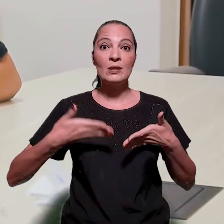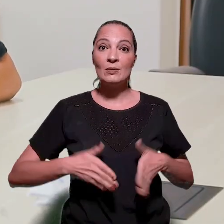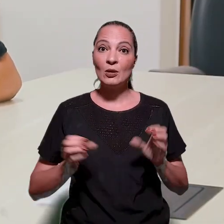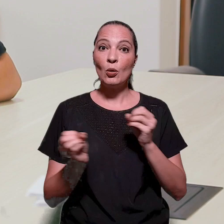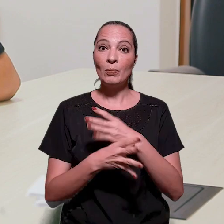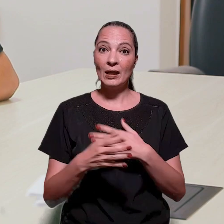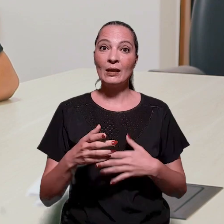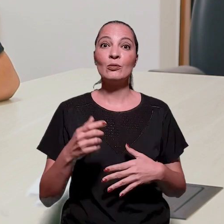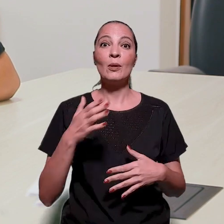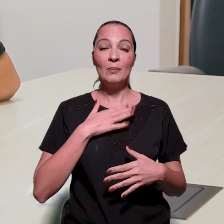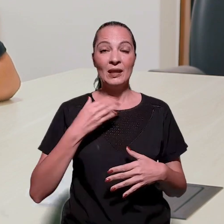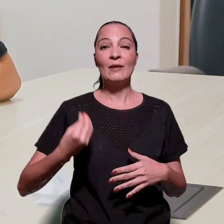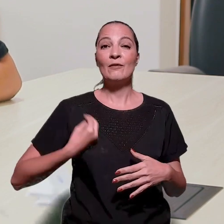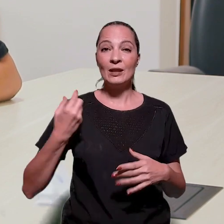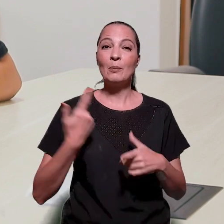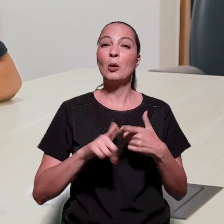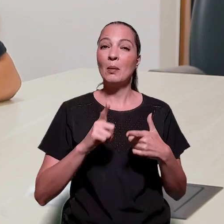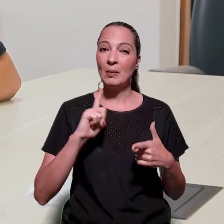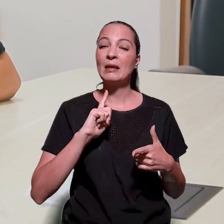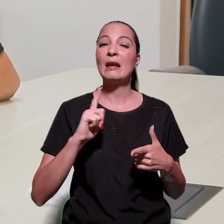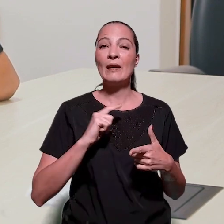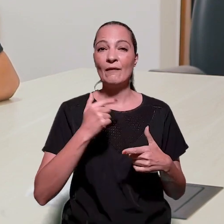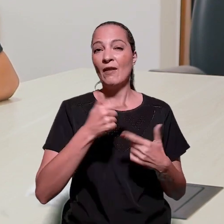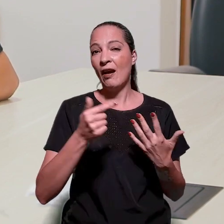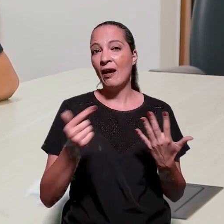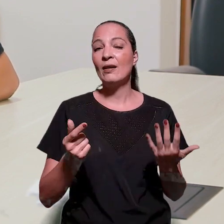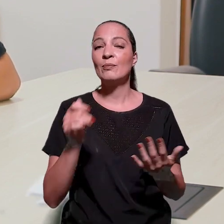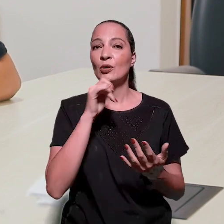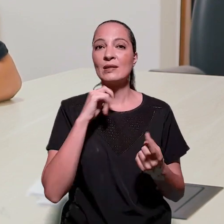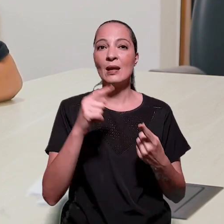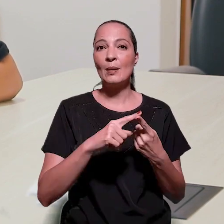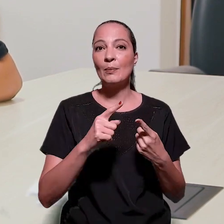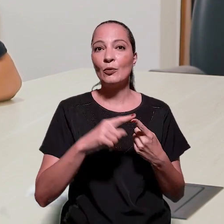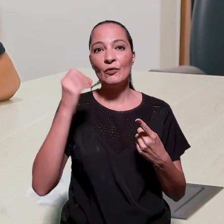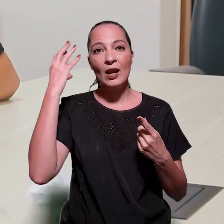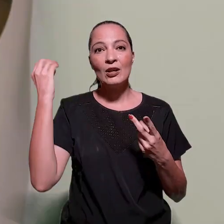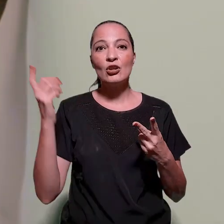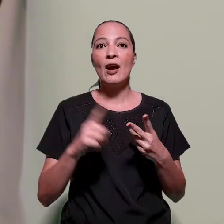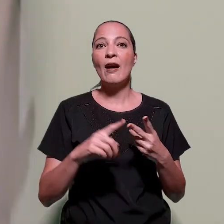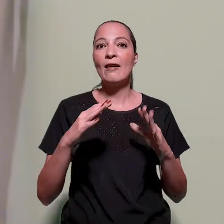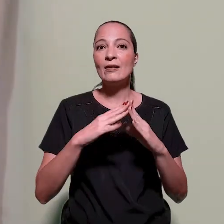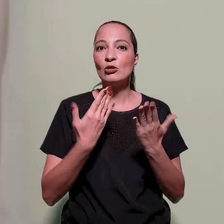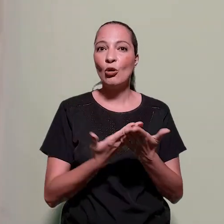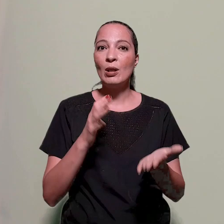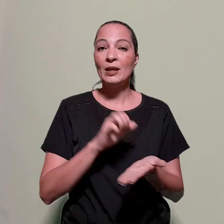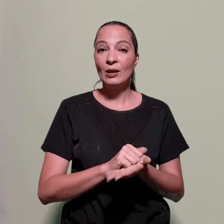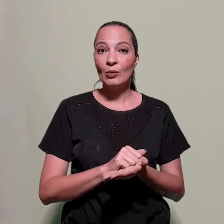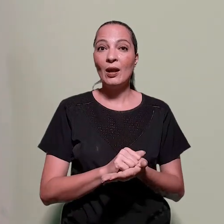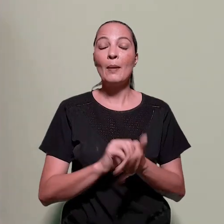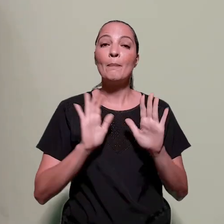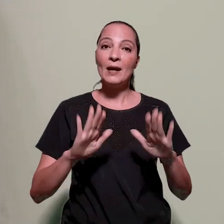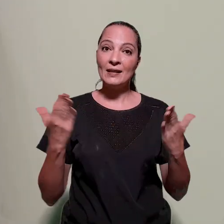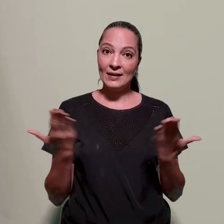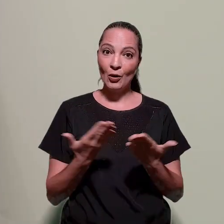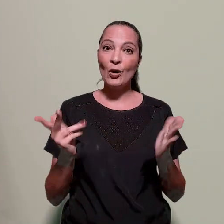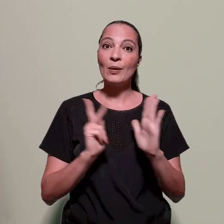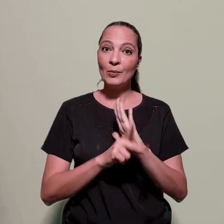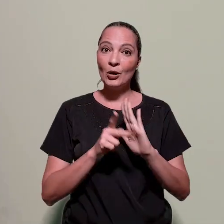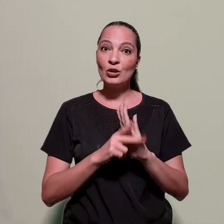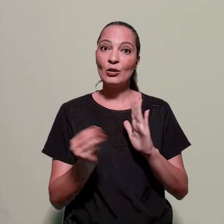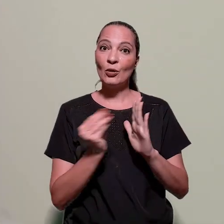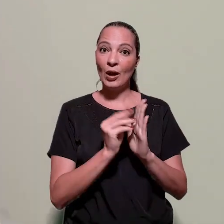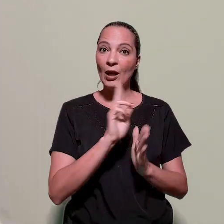dificuldade na minha vida, como para viajar, fazer matrícula em escola. E agora com esse projeto,